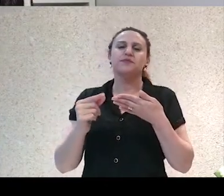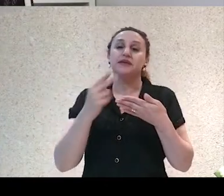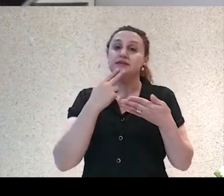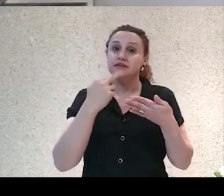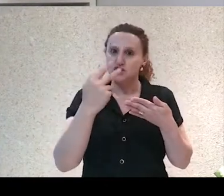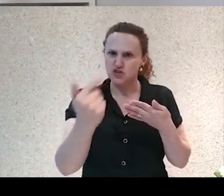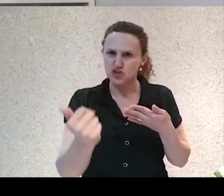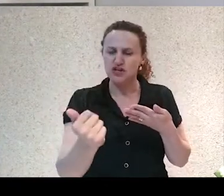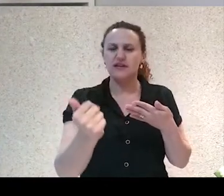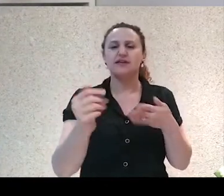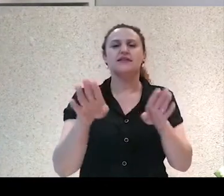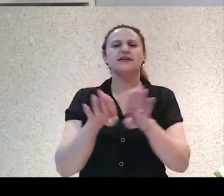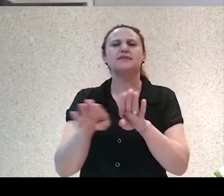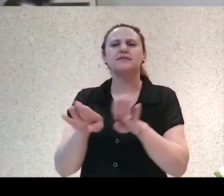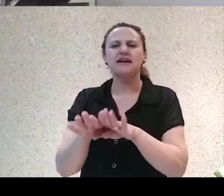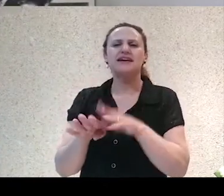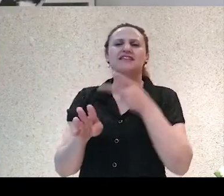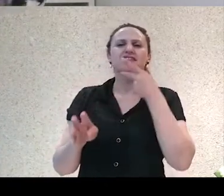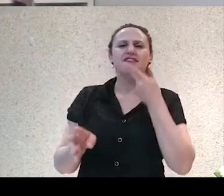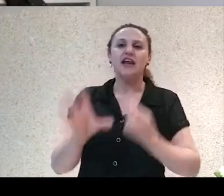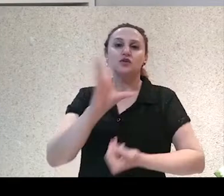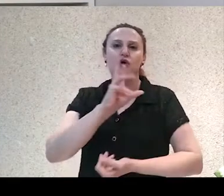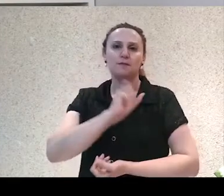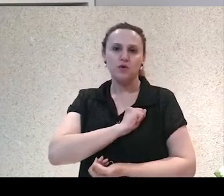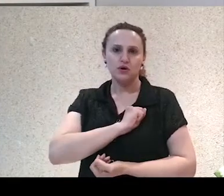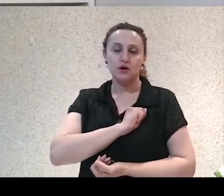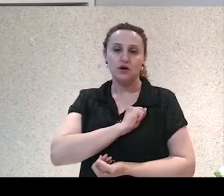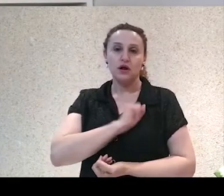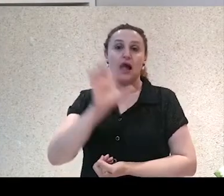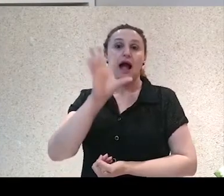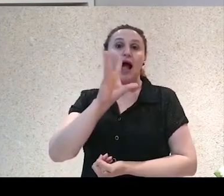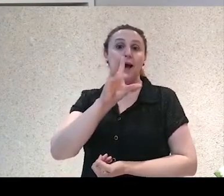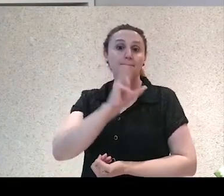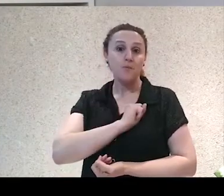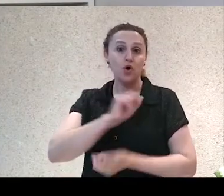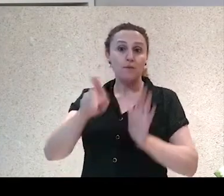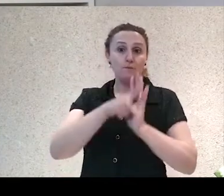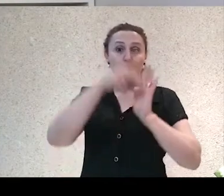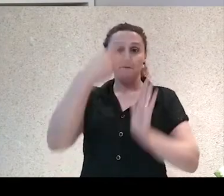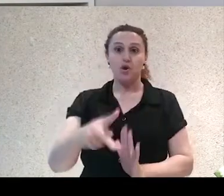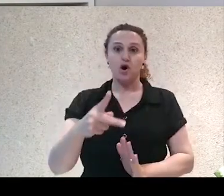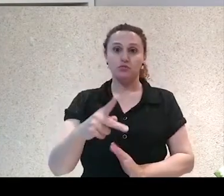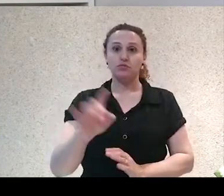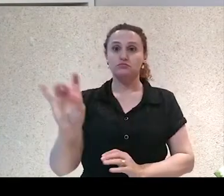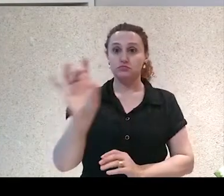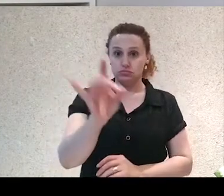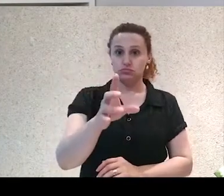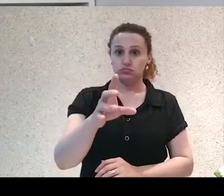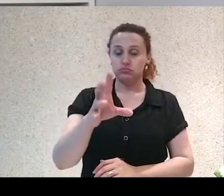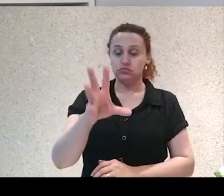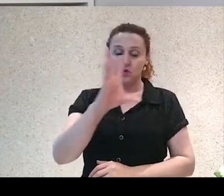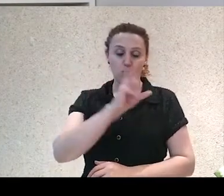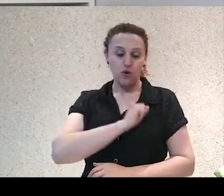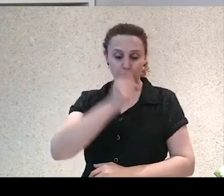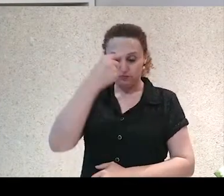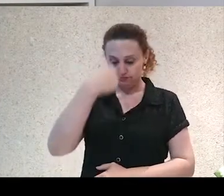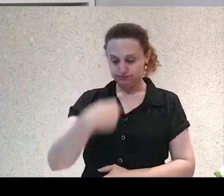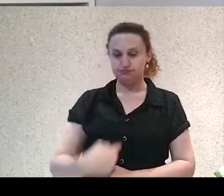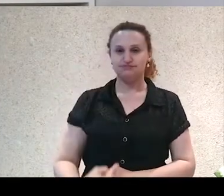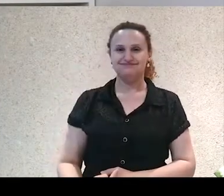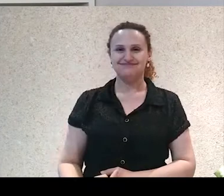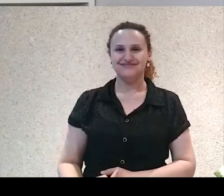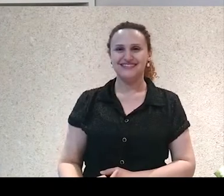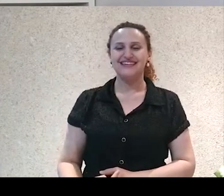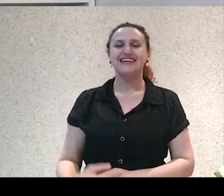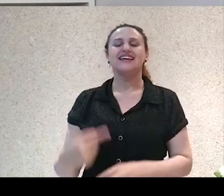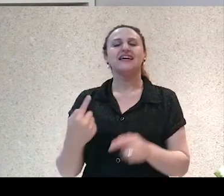interessante também, que é o amor por si mesmo. Principalmente, né? No caso aqui, que é uma protagonista feminina,